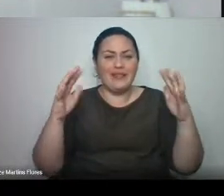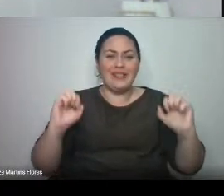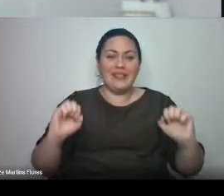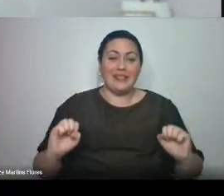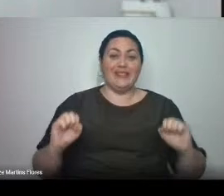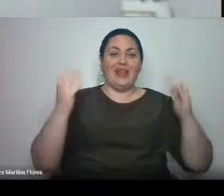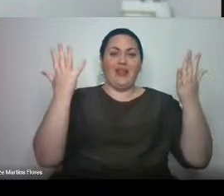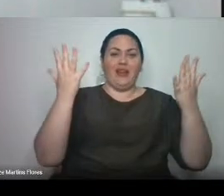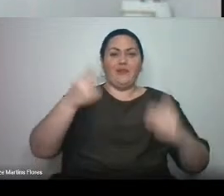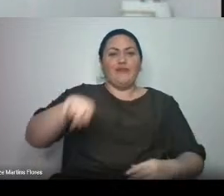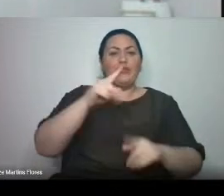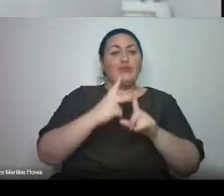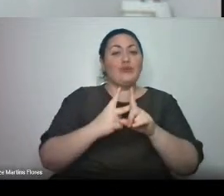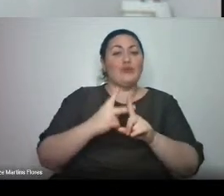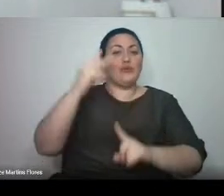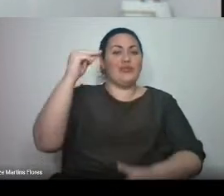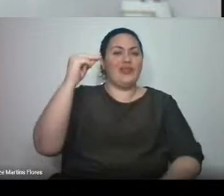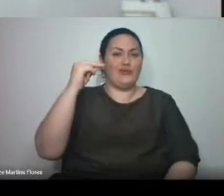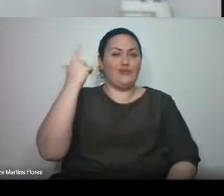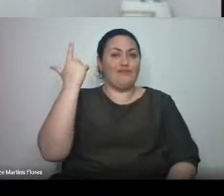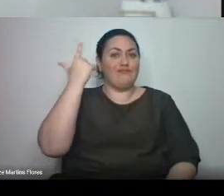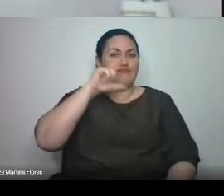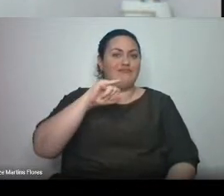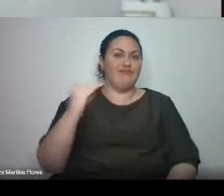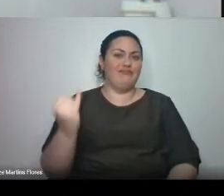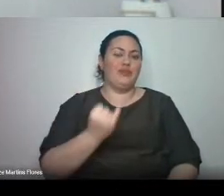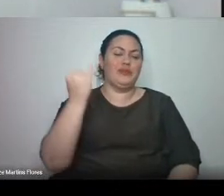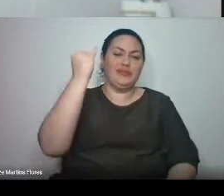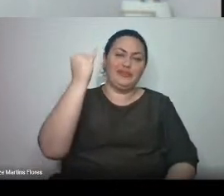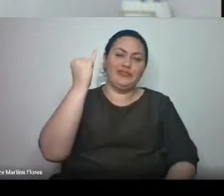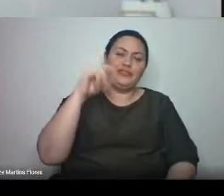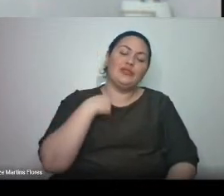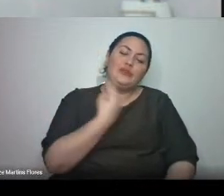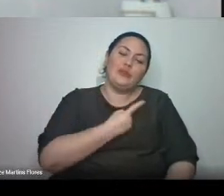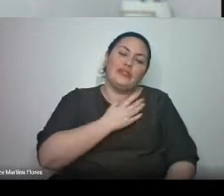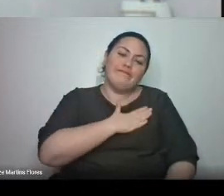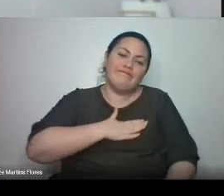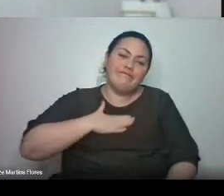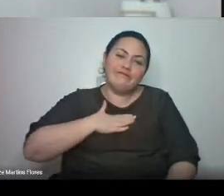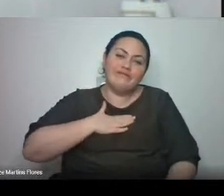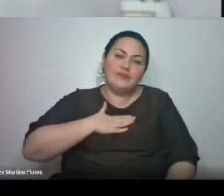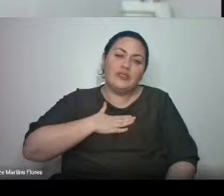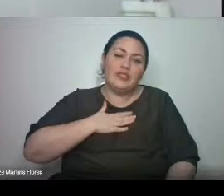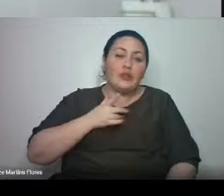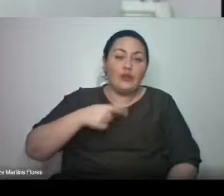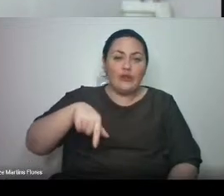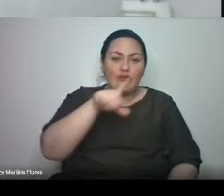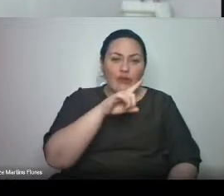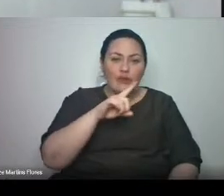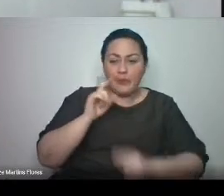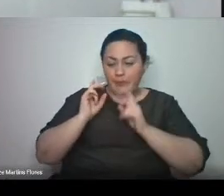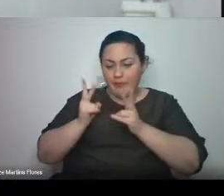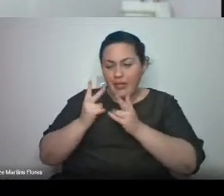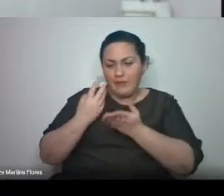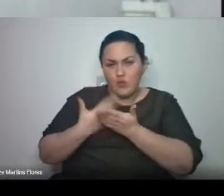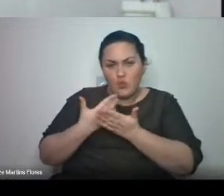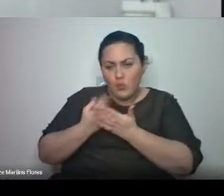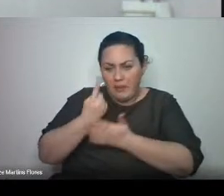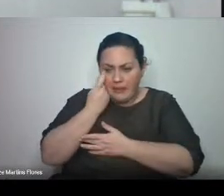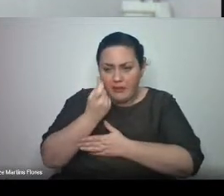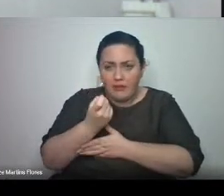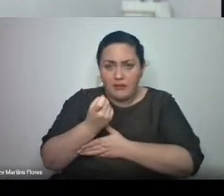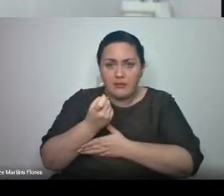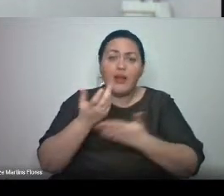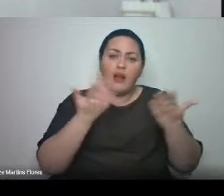sucesso importante, nós gostaríamos que vocês sigam com esse interesse em aprender, em construir